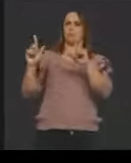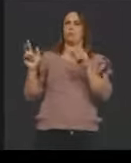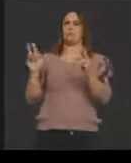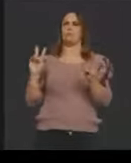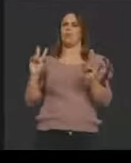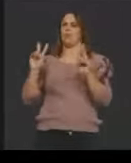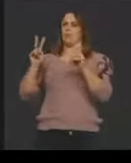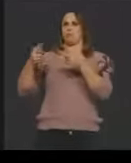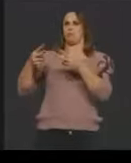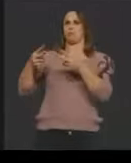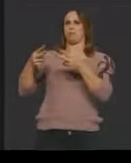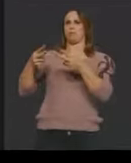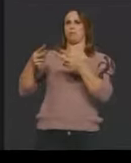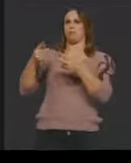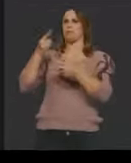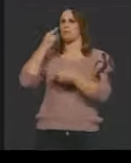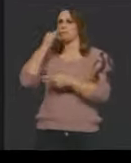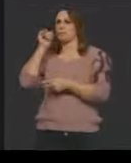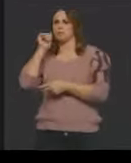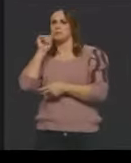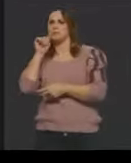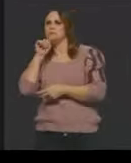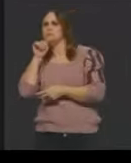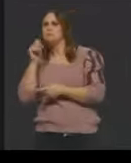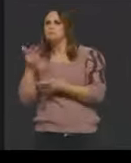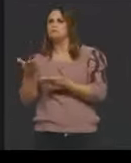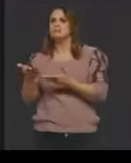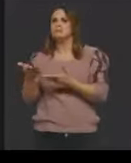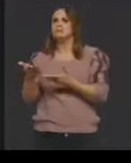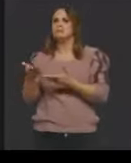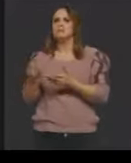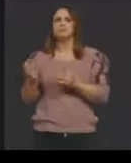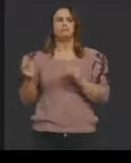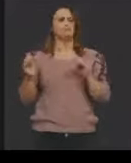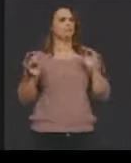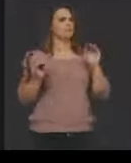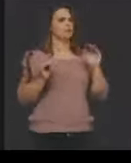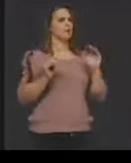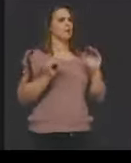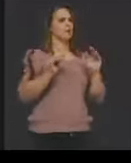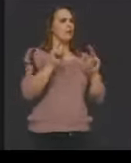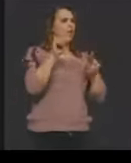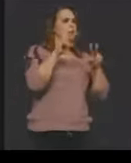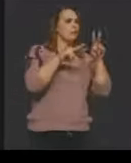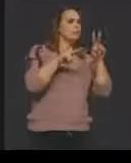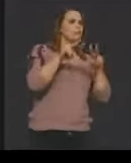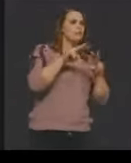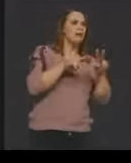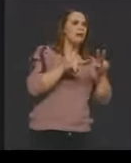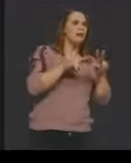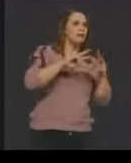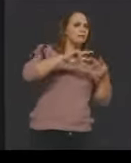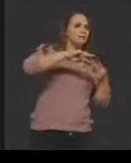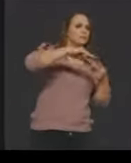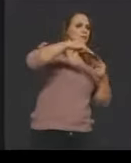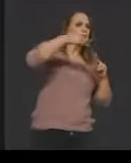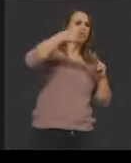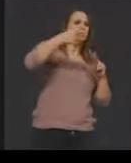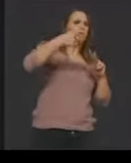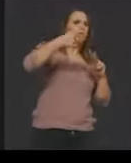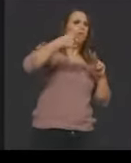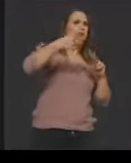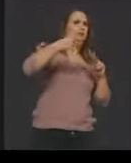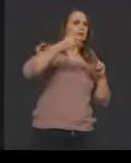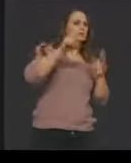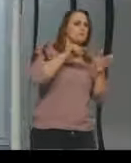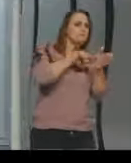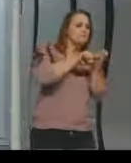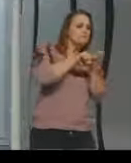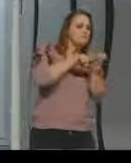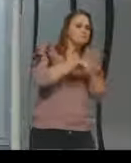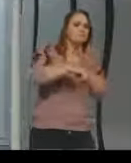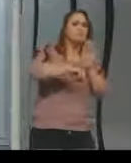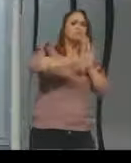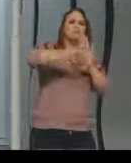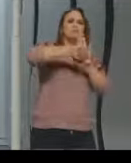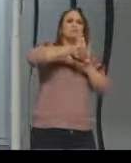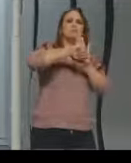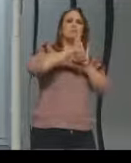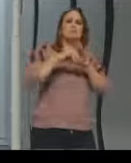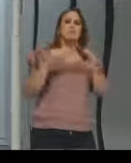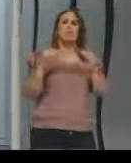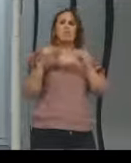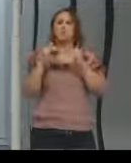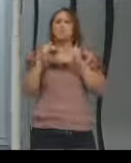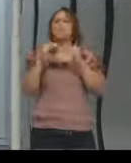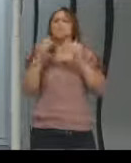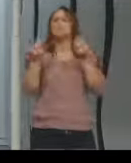paternidades com análise de DNA para investigação de crimes. Então eu vou pedir